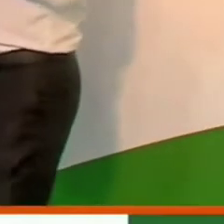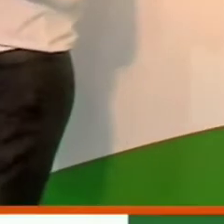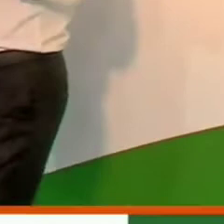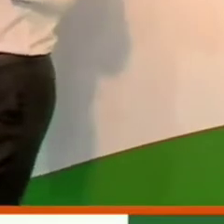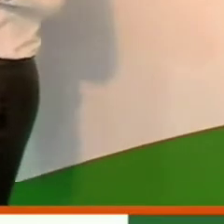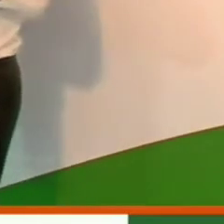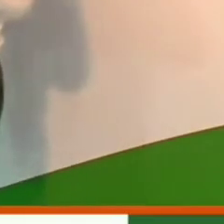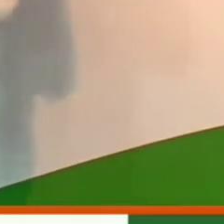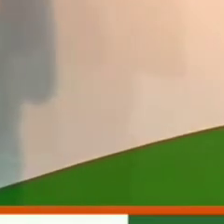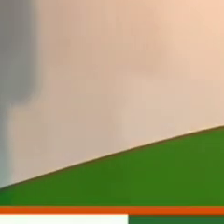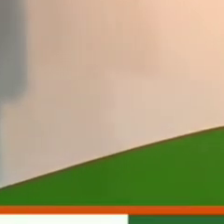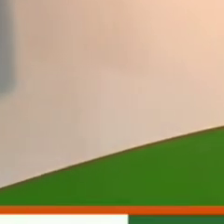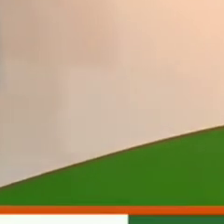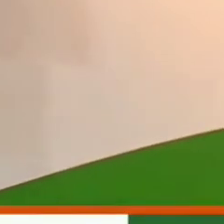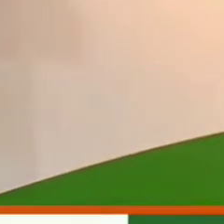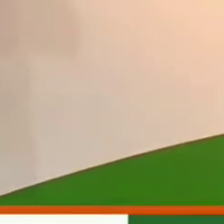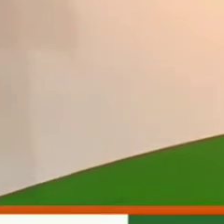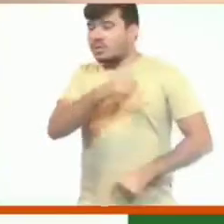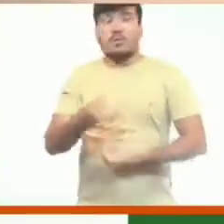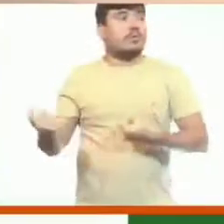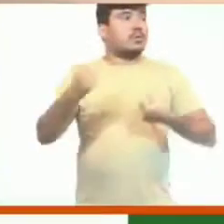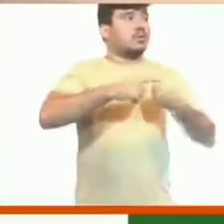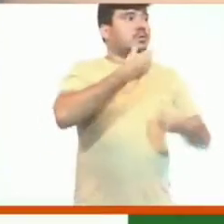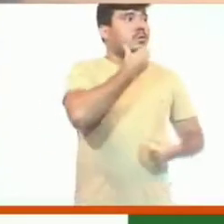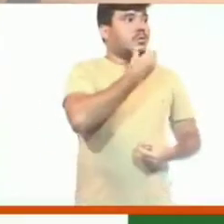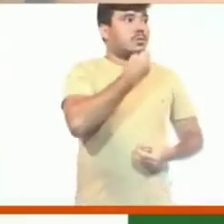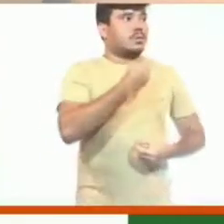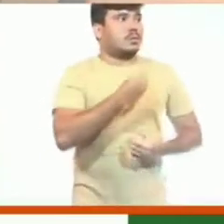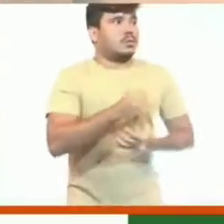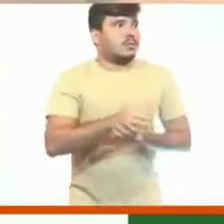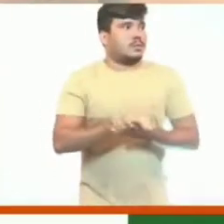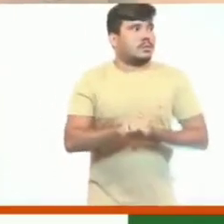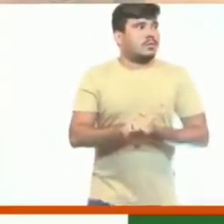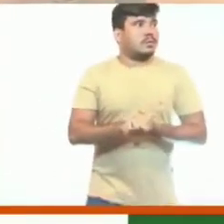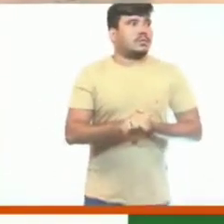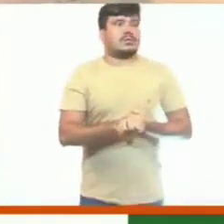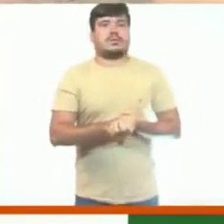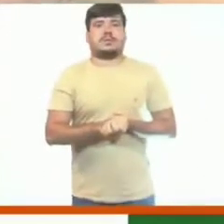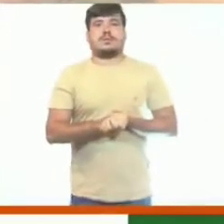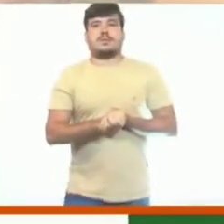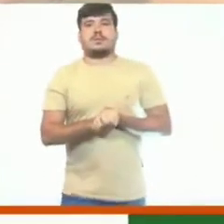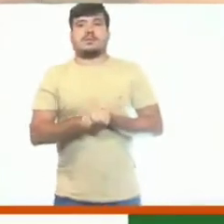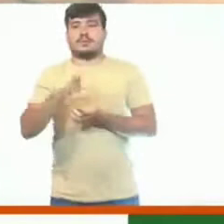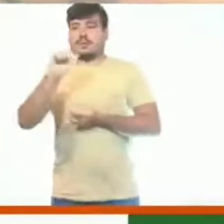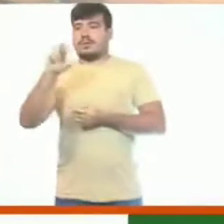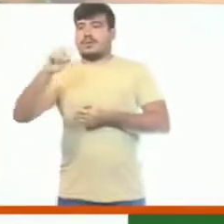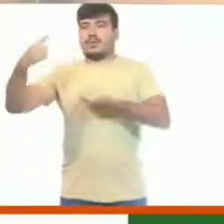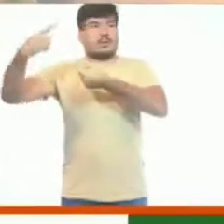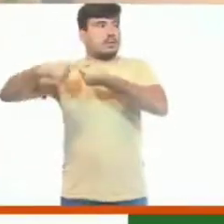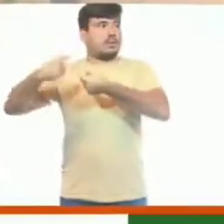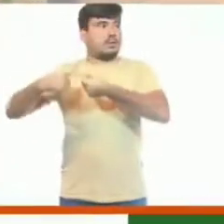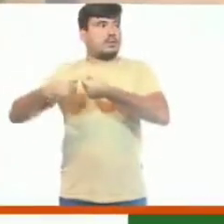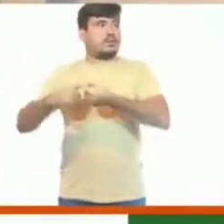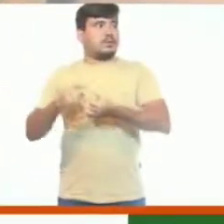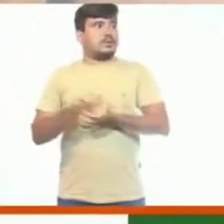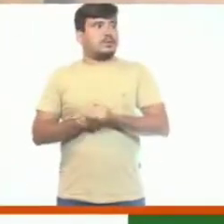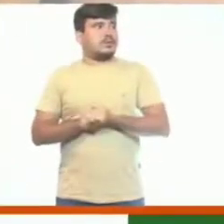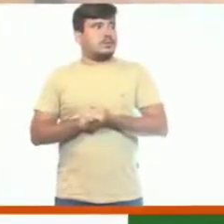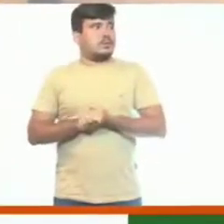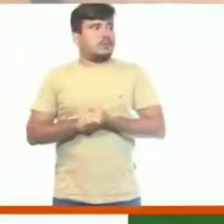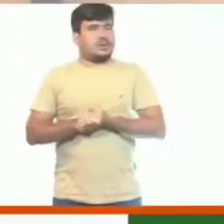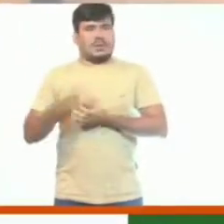Muito bonito. Todos esses quiosques. Volte aqui para o Alexandre, prefeito, link lá com Acaraú. Alexandre, está bonito,